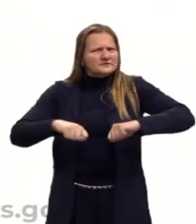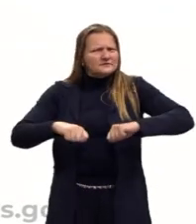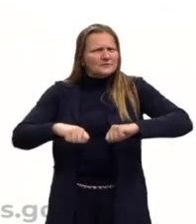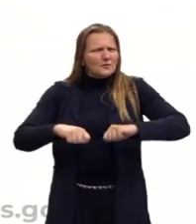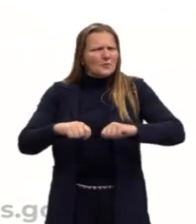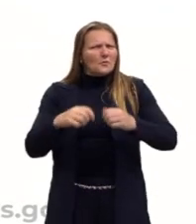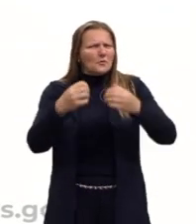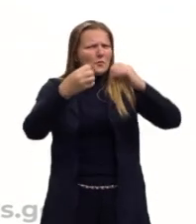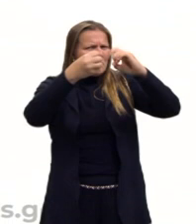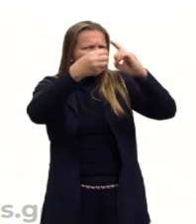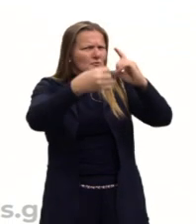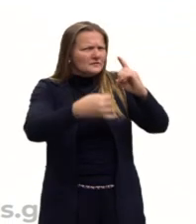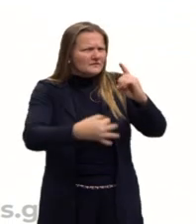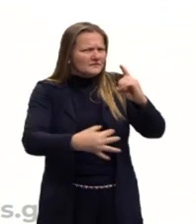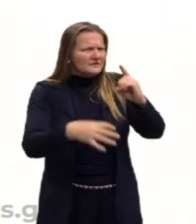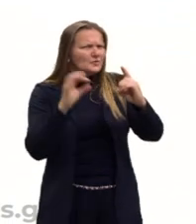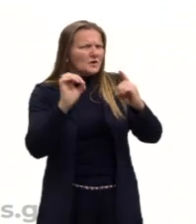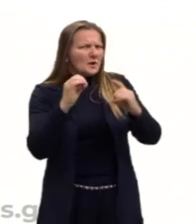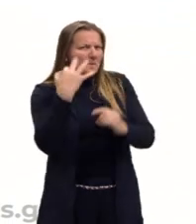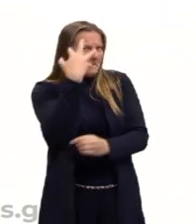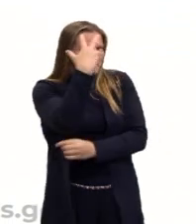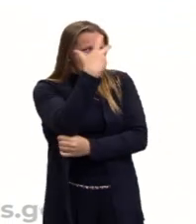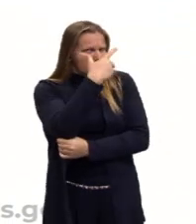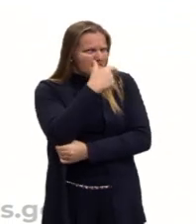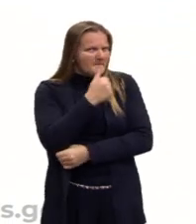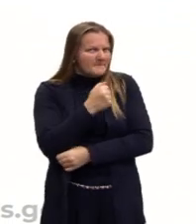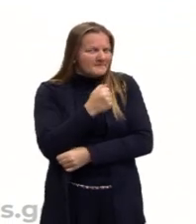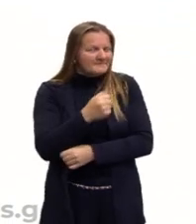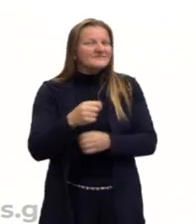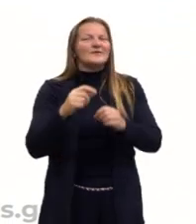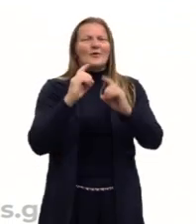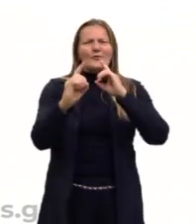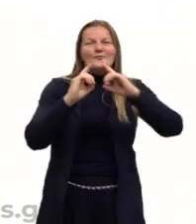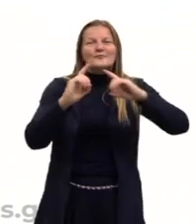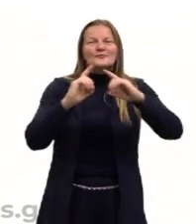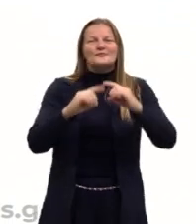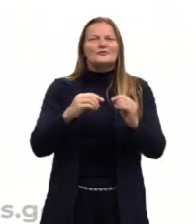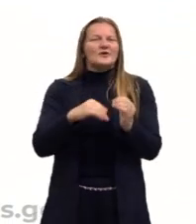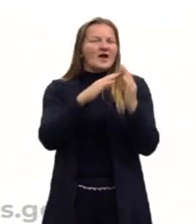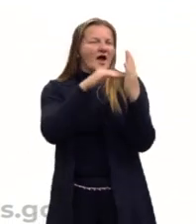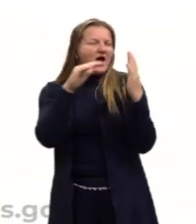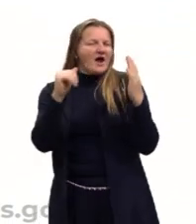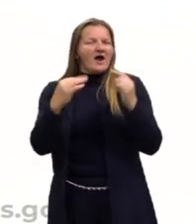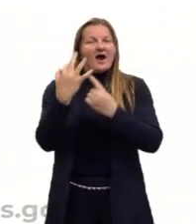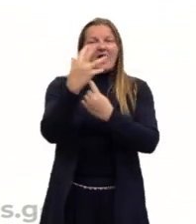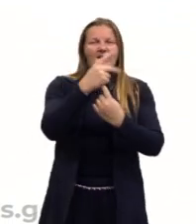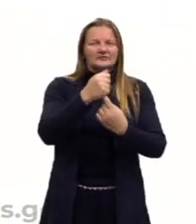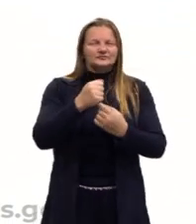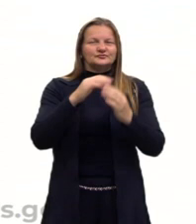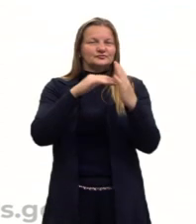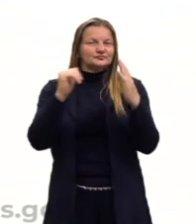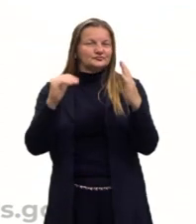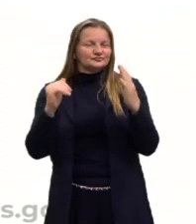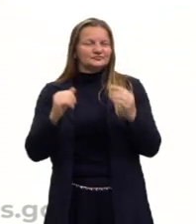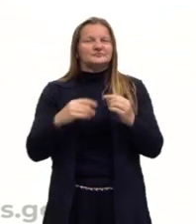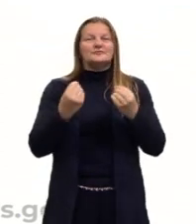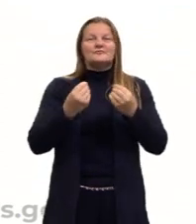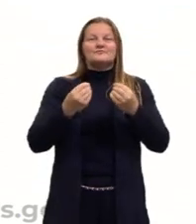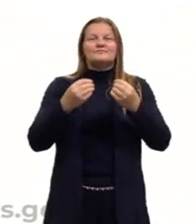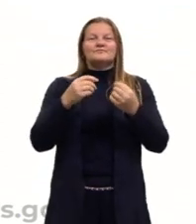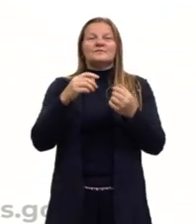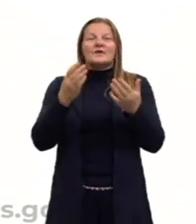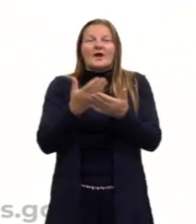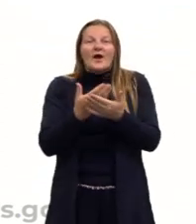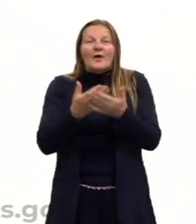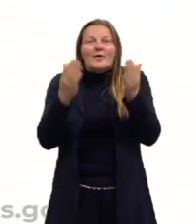definir o belo? O você acha? Vamos discutir um pouco sobre a arte, sobre a estética, essas coisas iremos discutir na